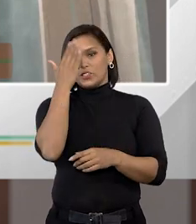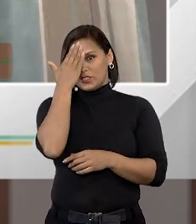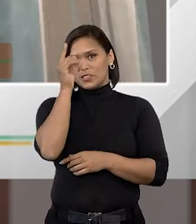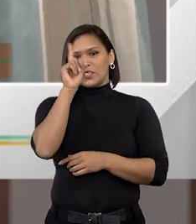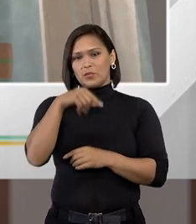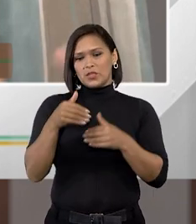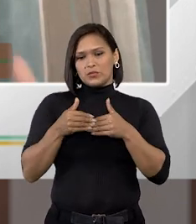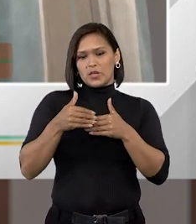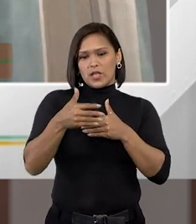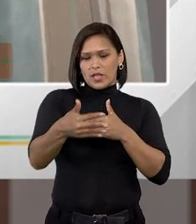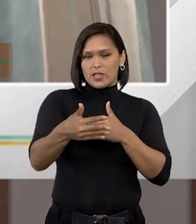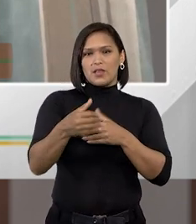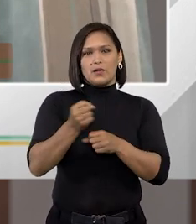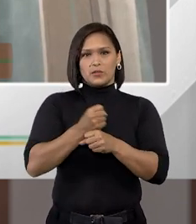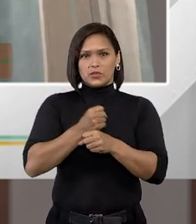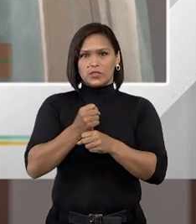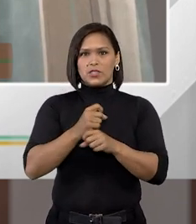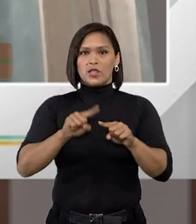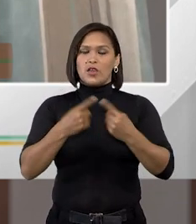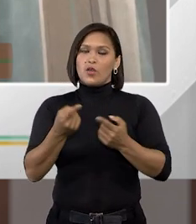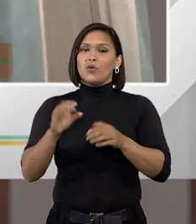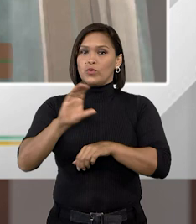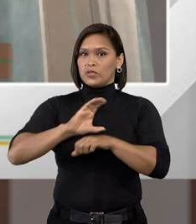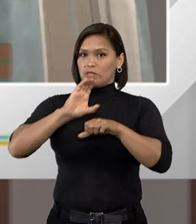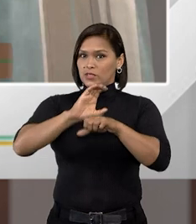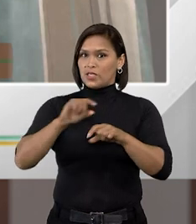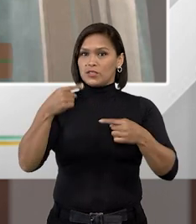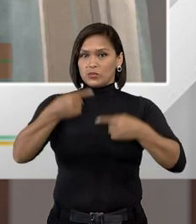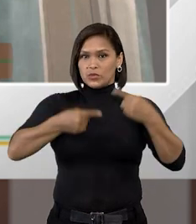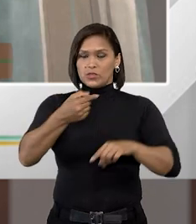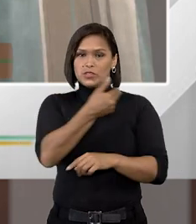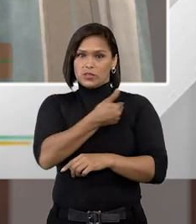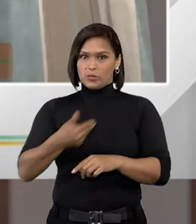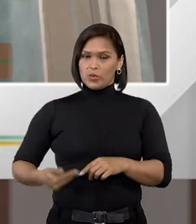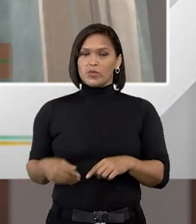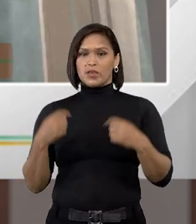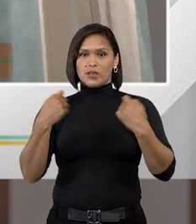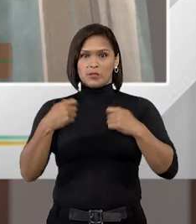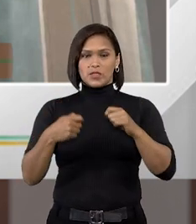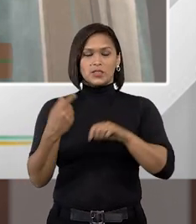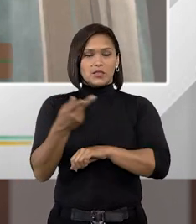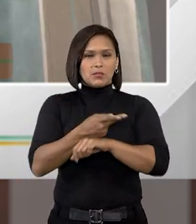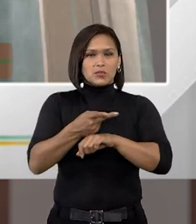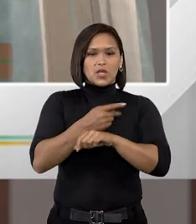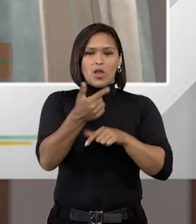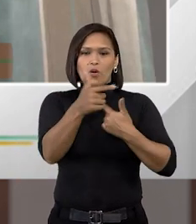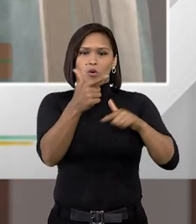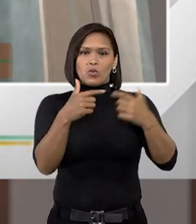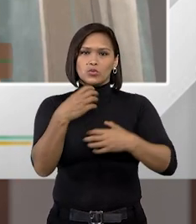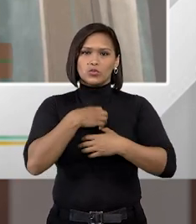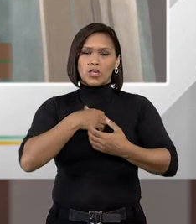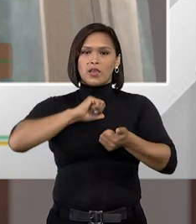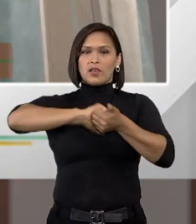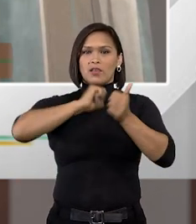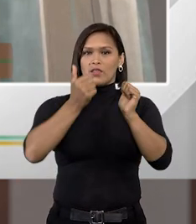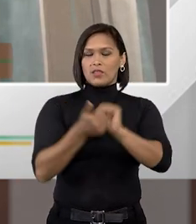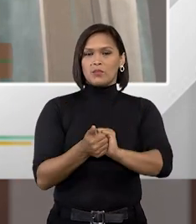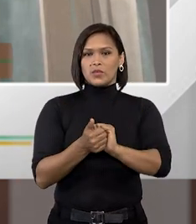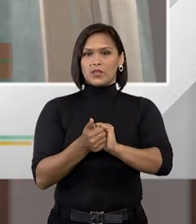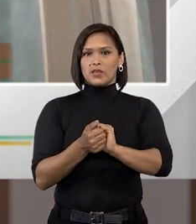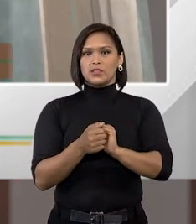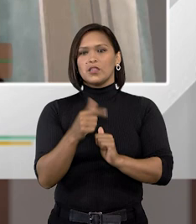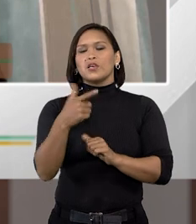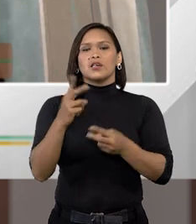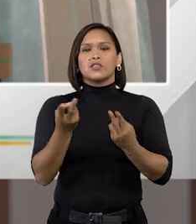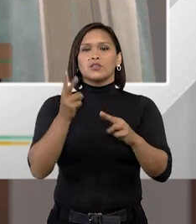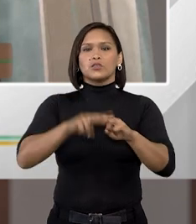bem que isso se estende há muito tempo o Estado por meio de políticas públicas ele precisa sim buscar outros meios meios adequados que não seja